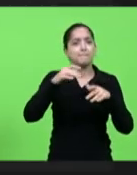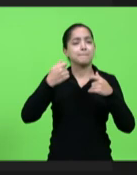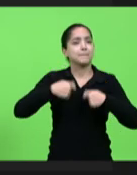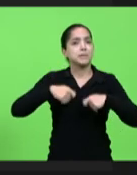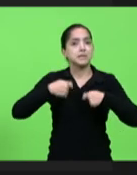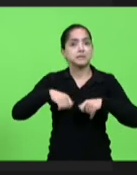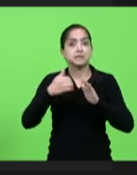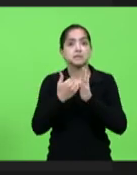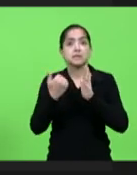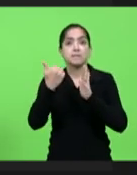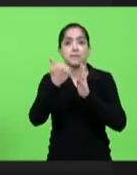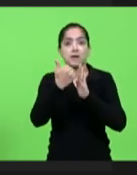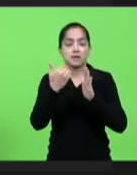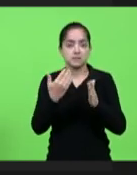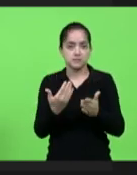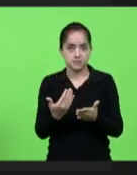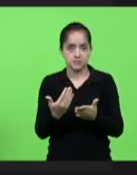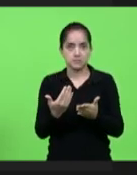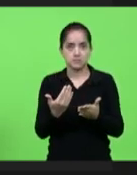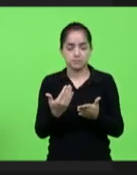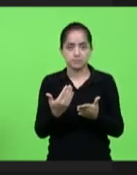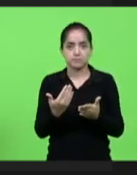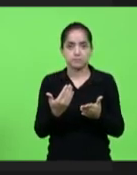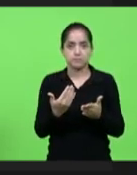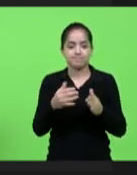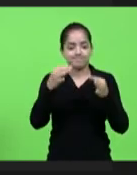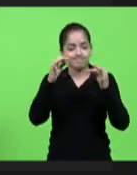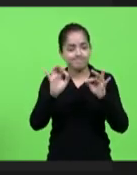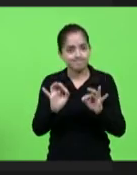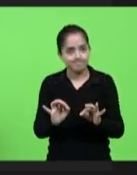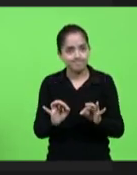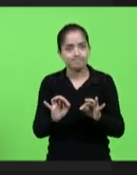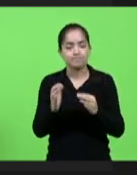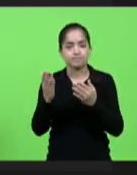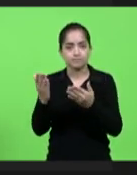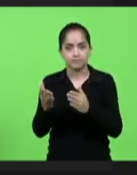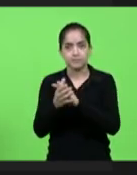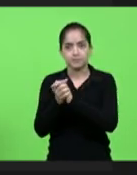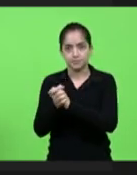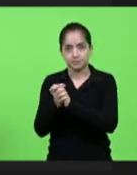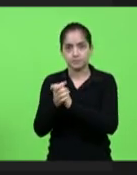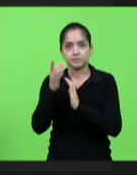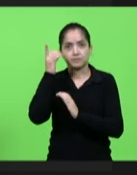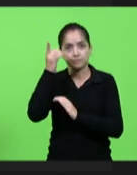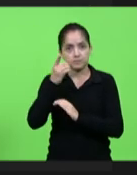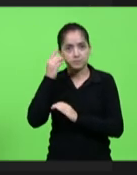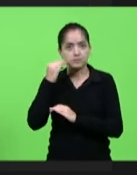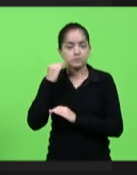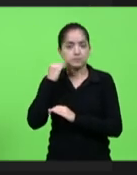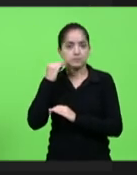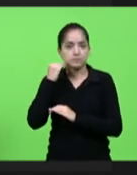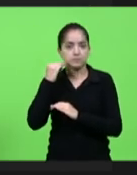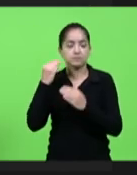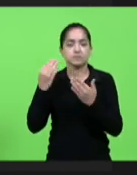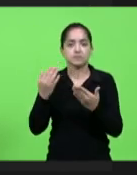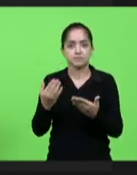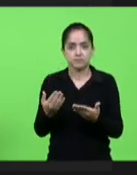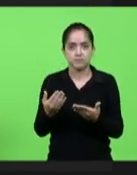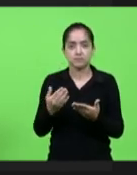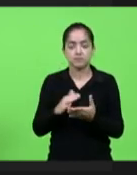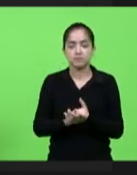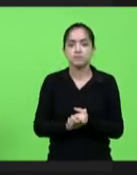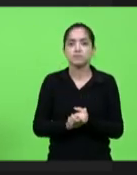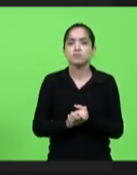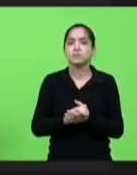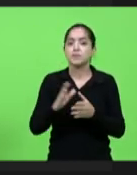utilizado da forma mais correta né e cumprimentar a deputada Marlene que prontamente somou a